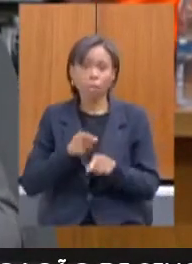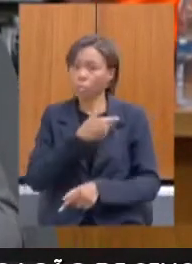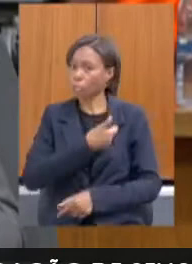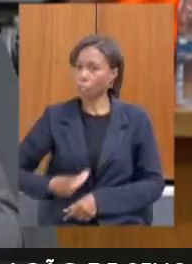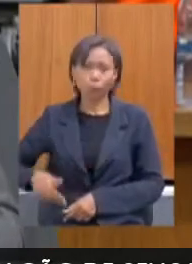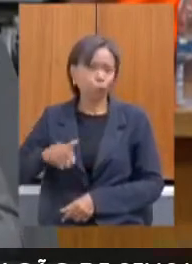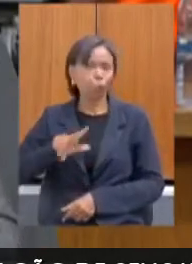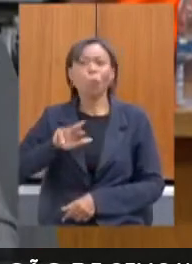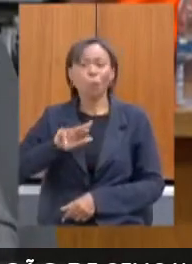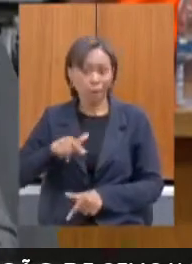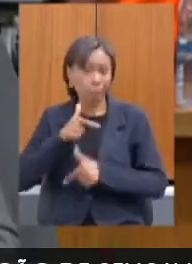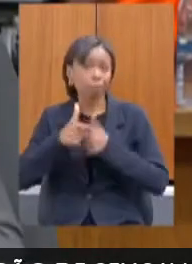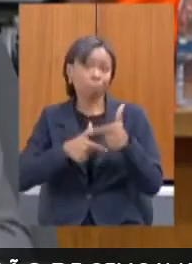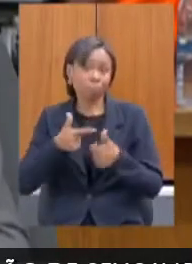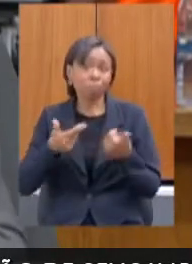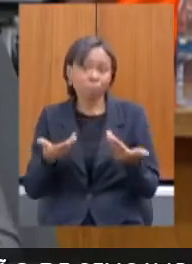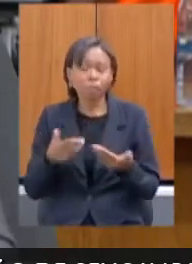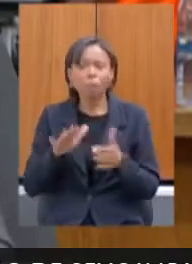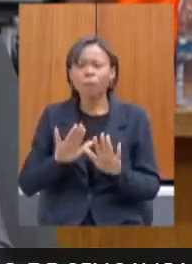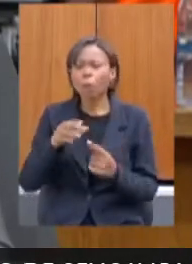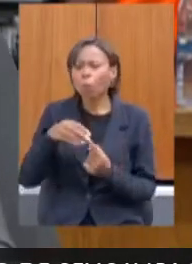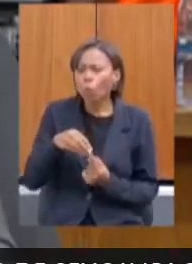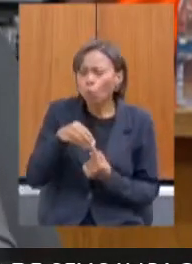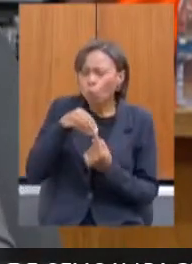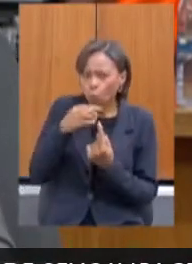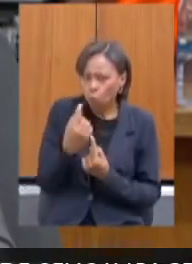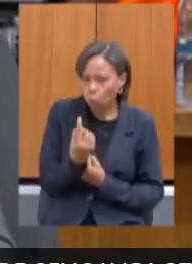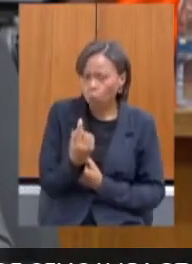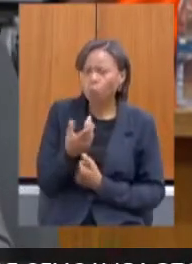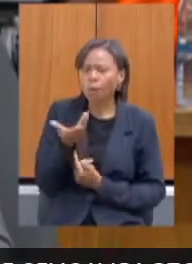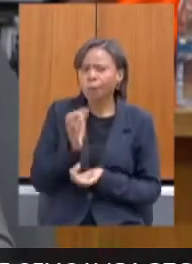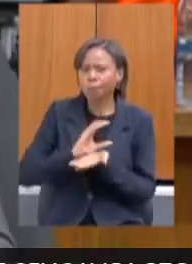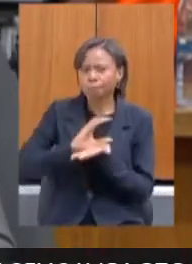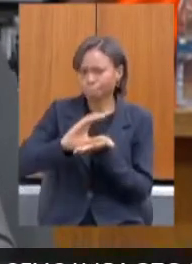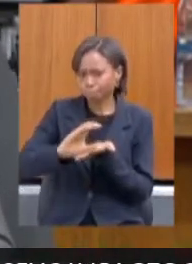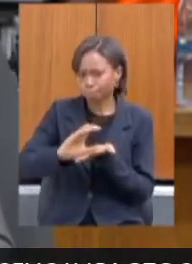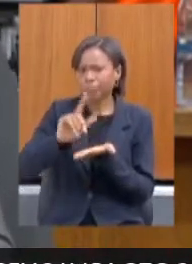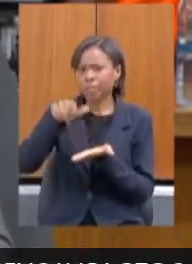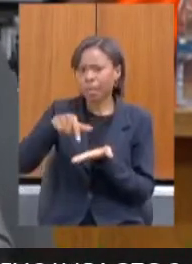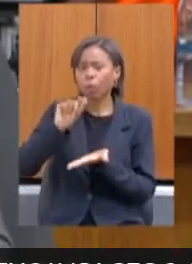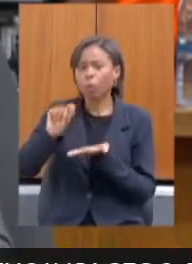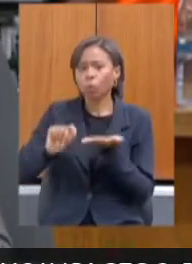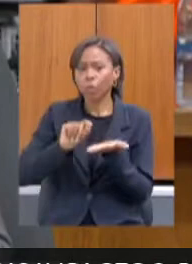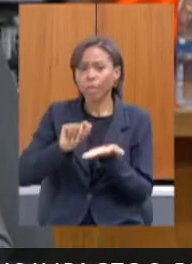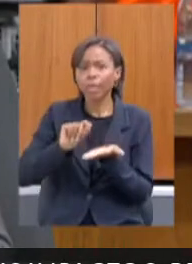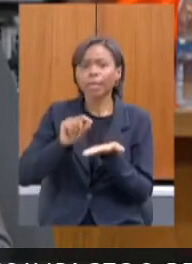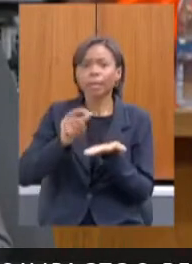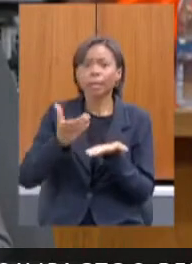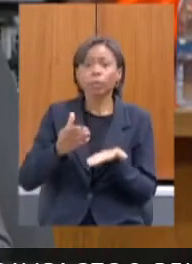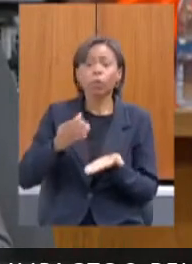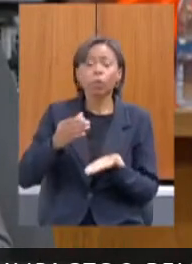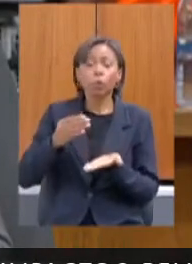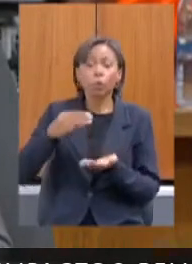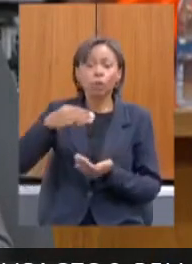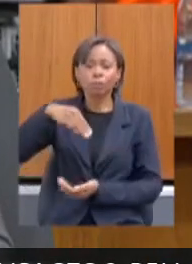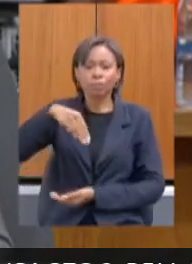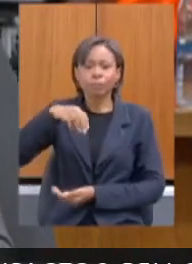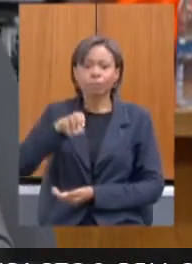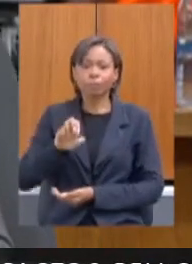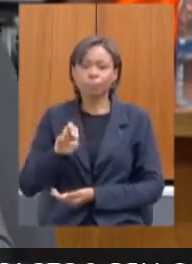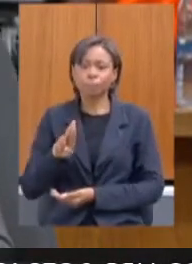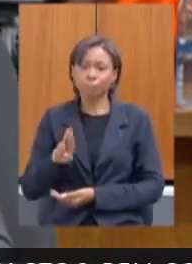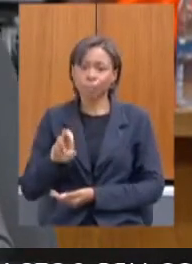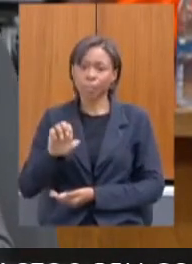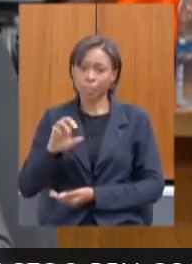eu quero mencionar só um dos investimentos, que foi justamente o Centro de Distribuição do Mercado Livre aqui para Minas Gerais, que entre